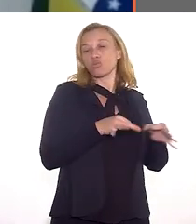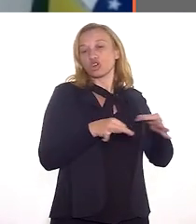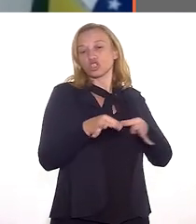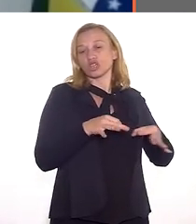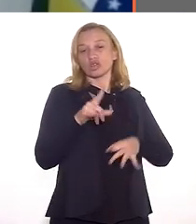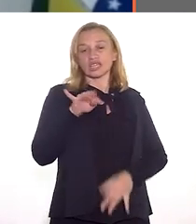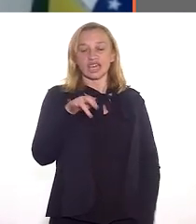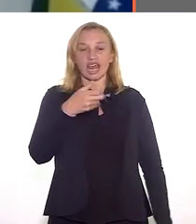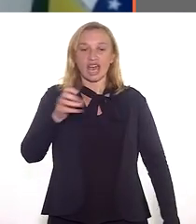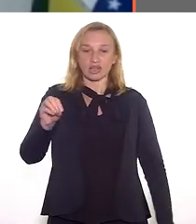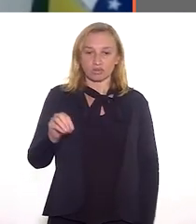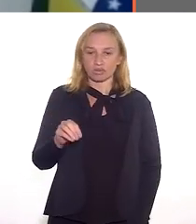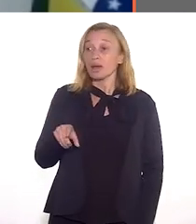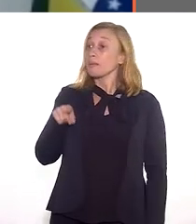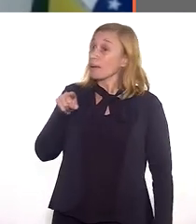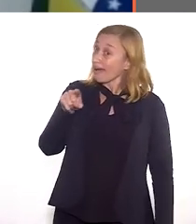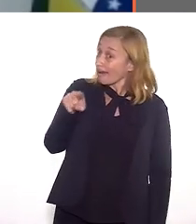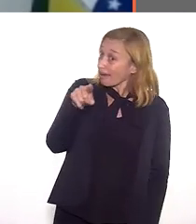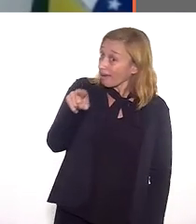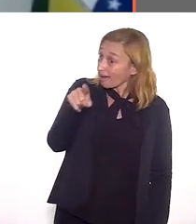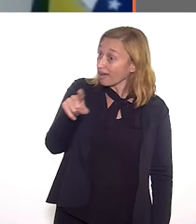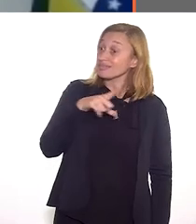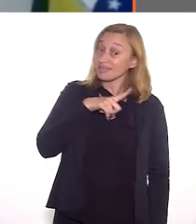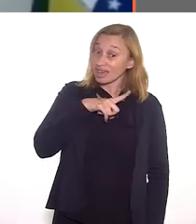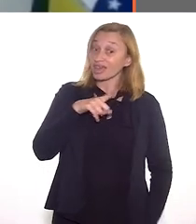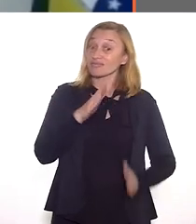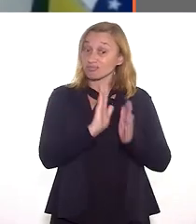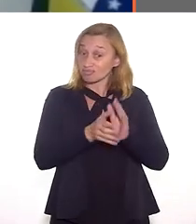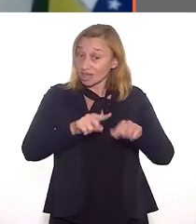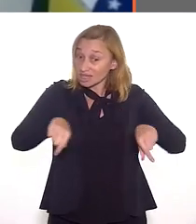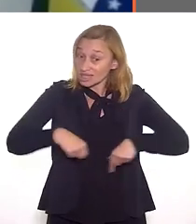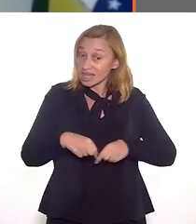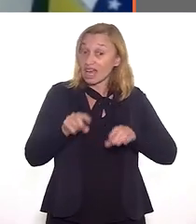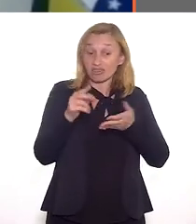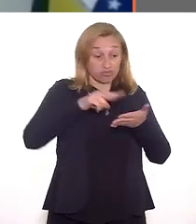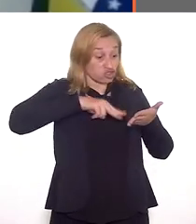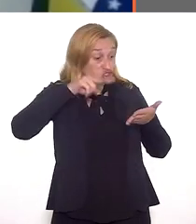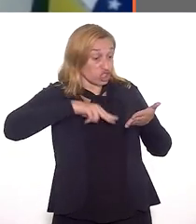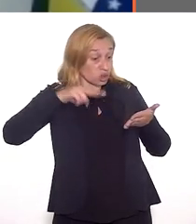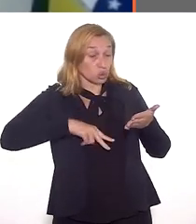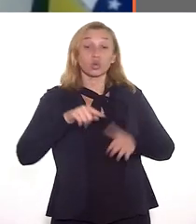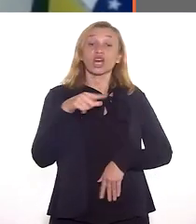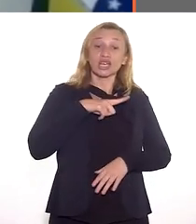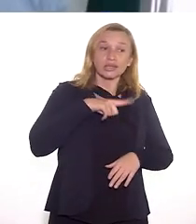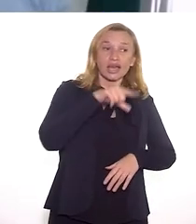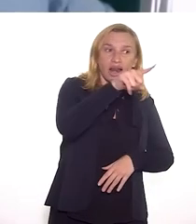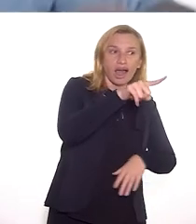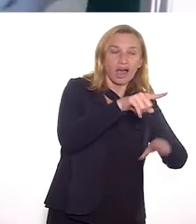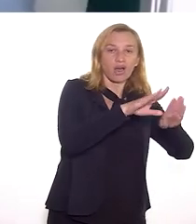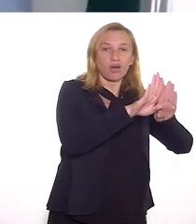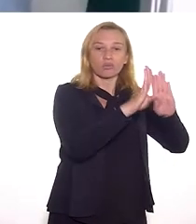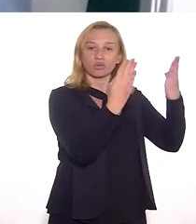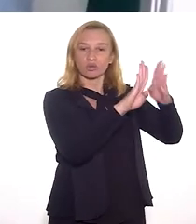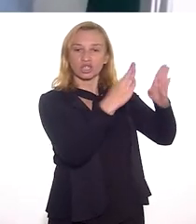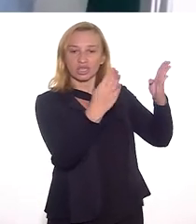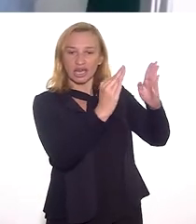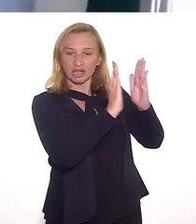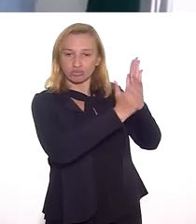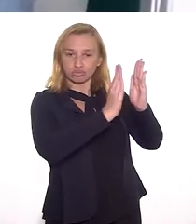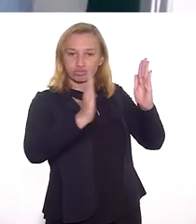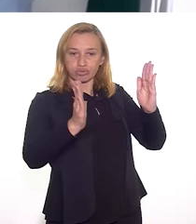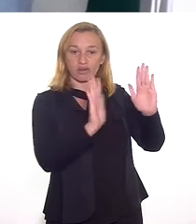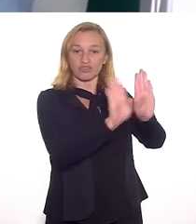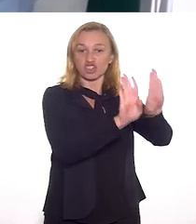já tem lá. Ah, estou pensando em fazer um projeto literário. Opa! Mas lá, não sei aonde, tem até uma sala de leitura. Lá, naquele lugar, tem uma